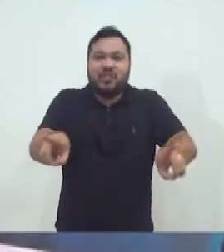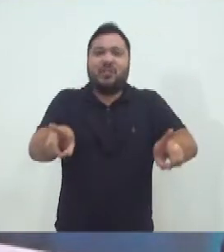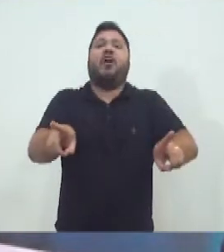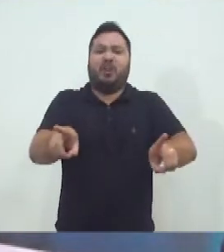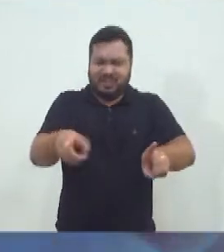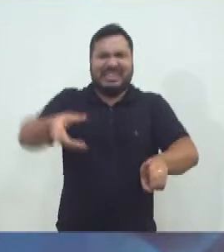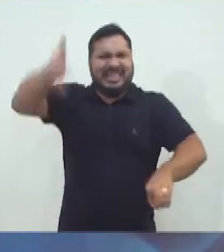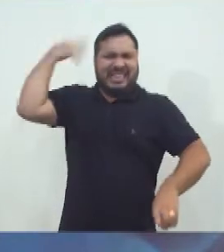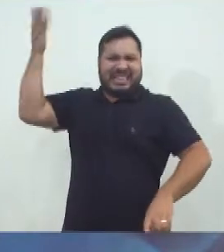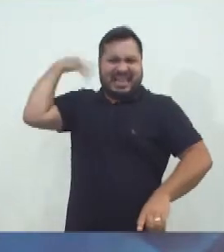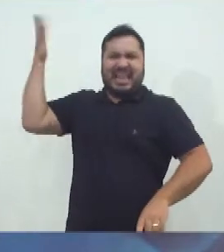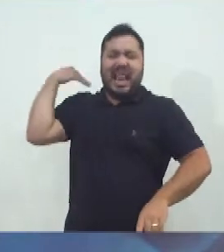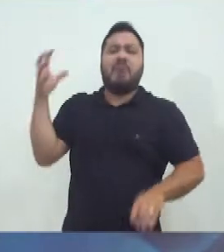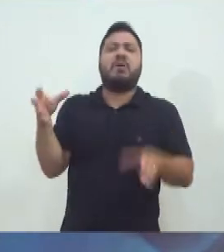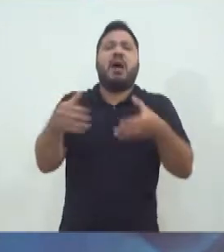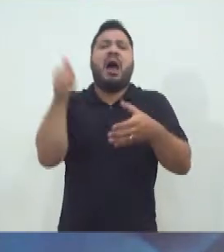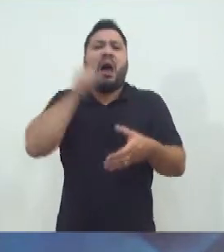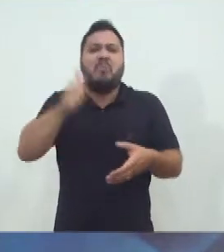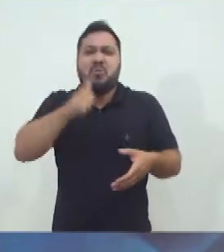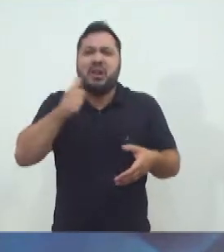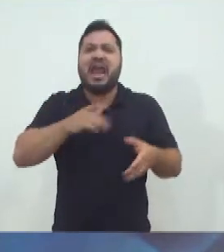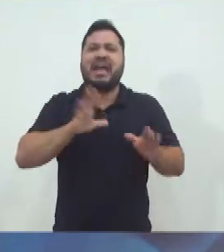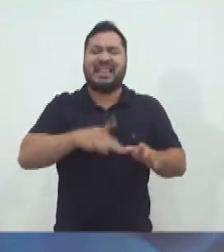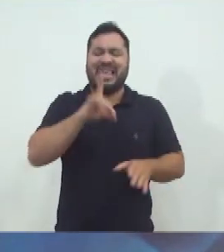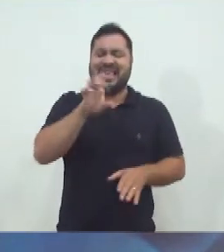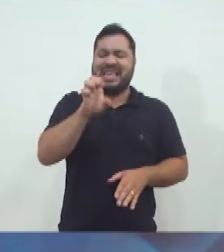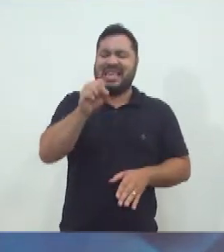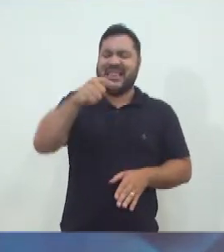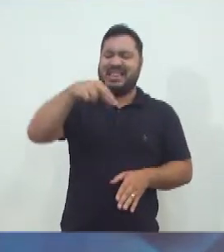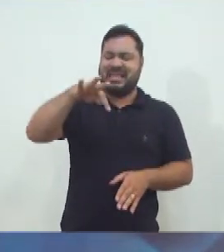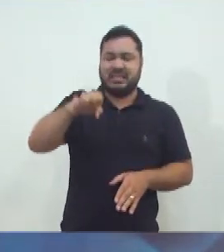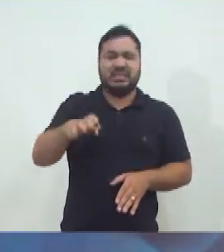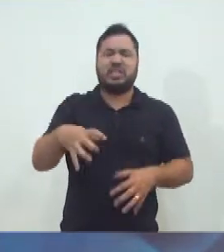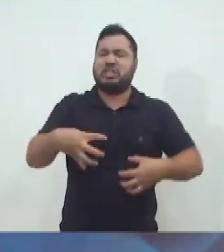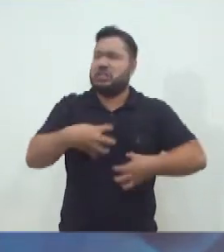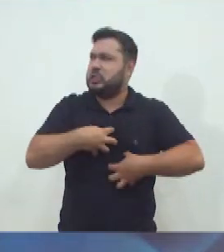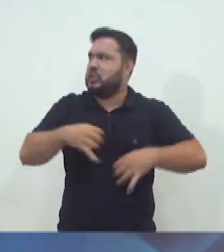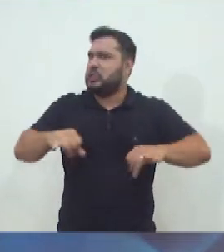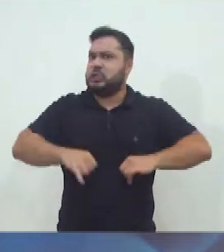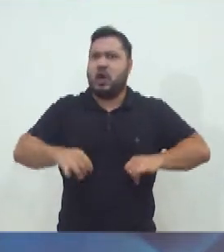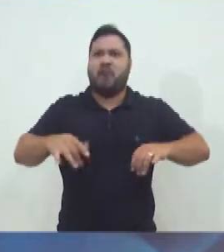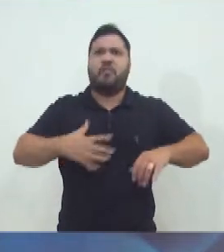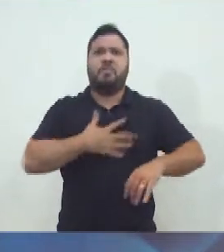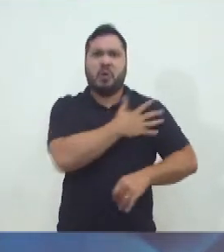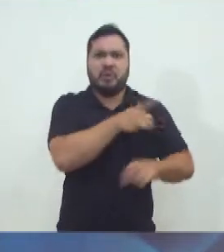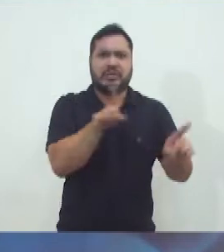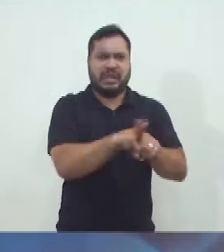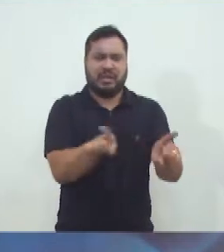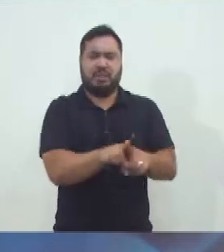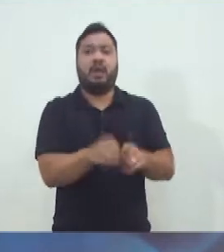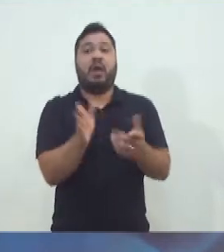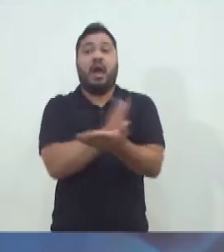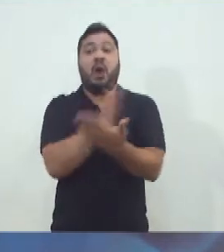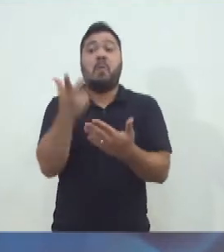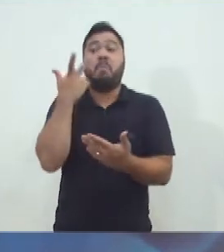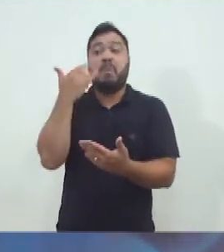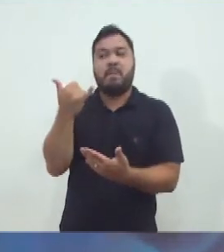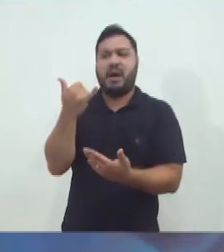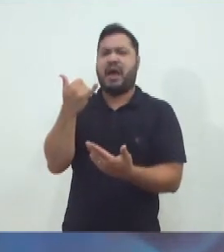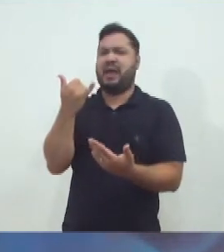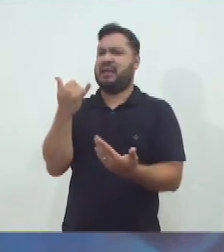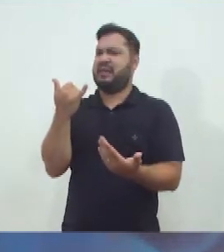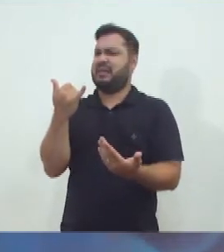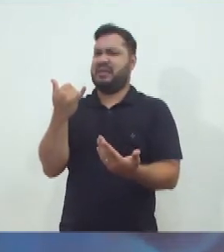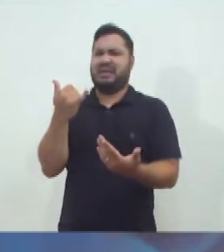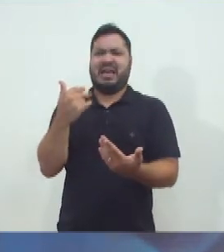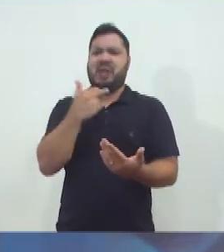do divórcio. E lá naquela época, as mulheres desquitadas sofriam um grande preconceito e discriminação. Alguns pais